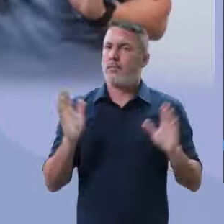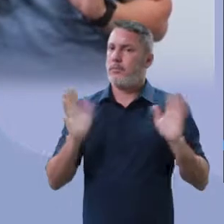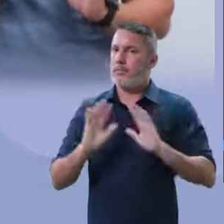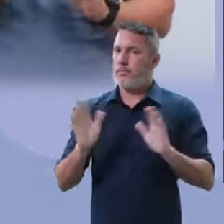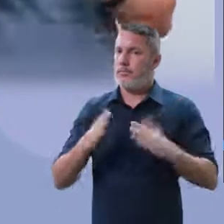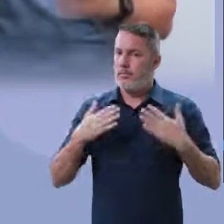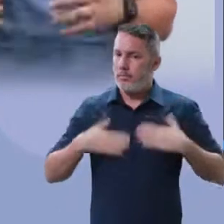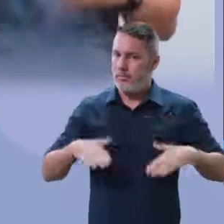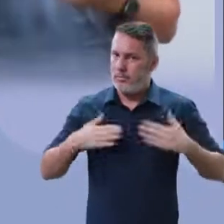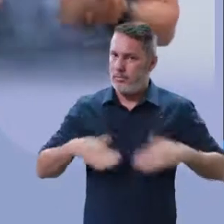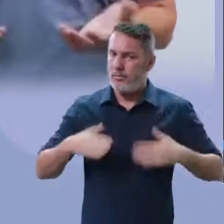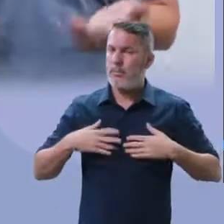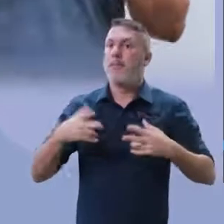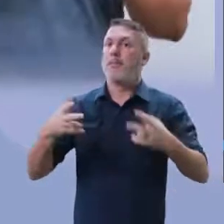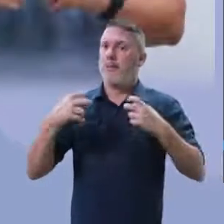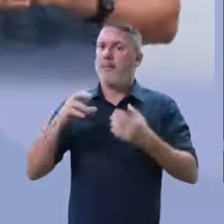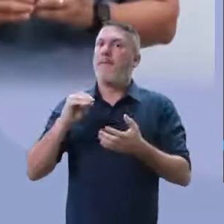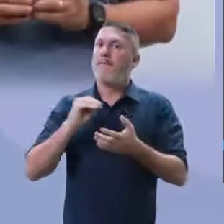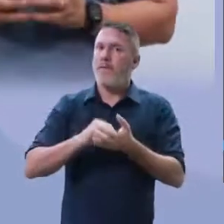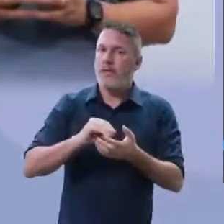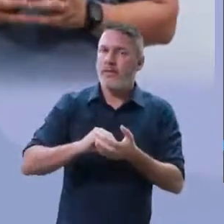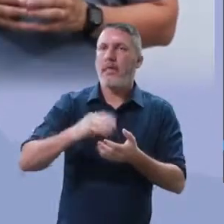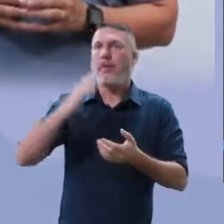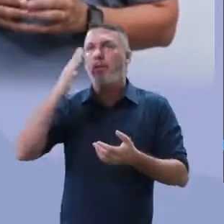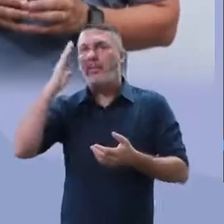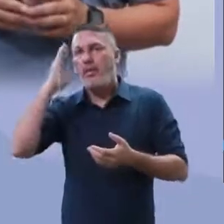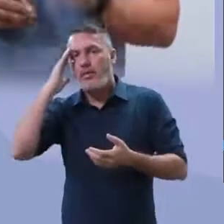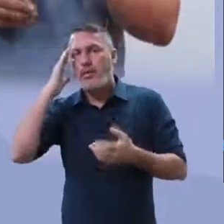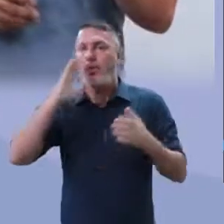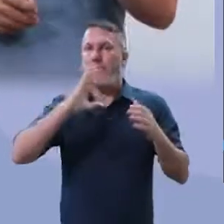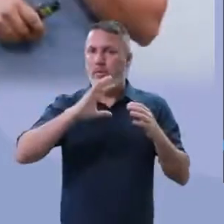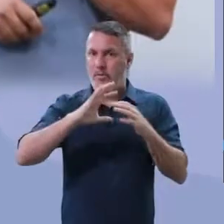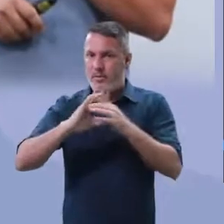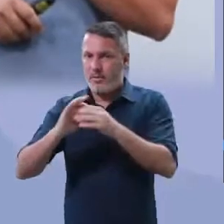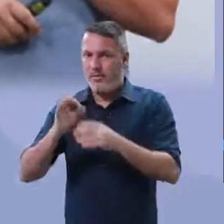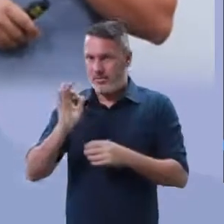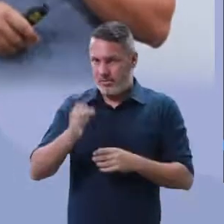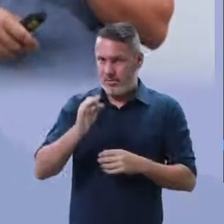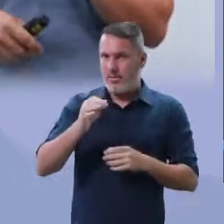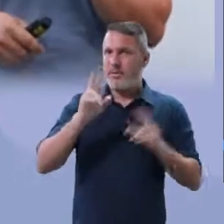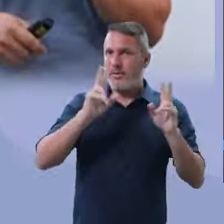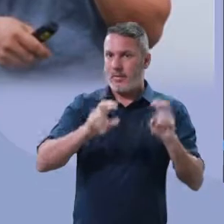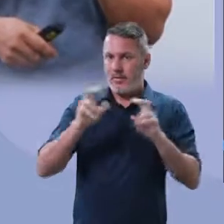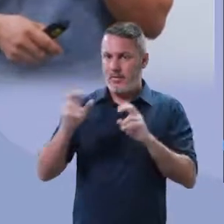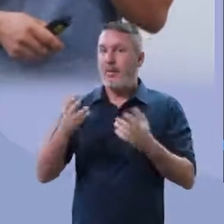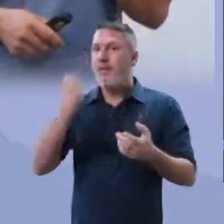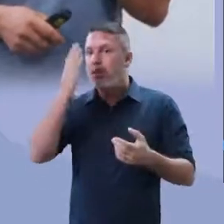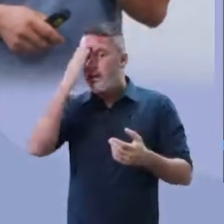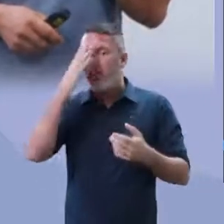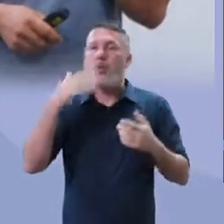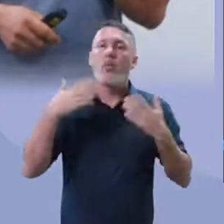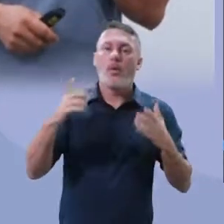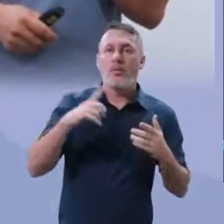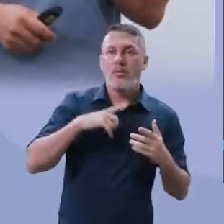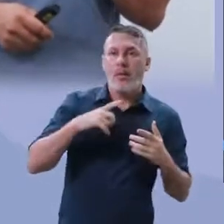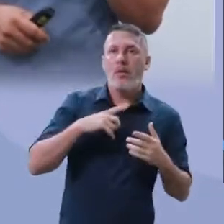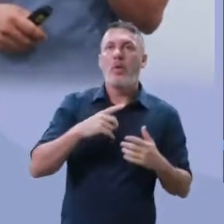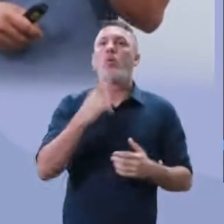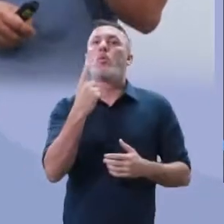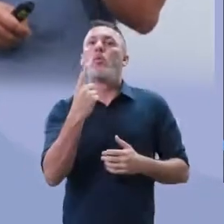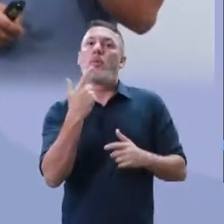percebemos que muita coisa deve ser levada em consideração. Lembra-se o seguinte termo, para cada problema,